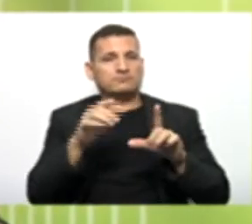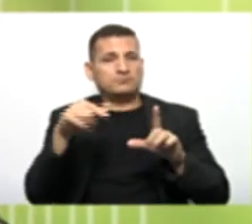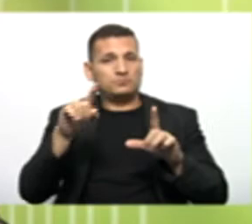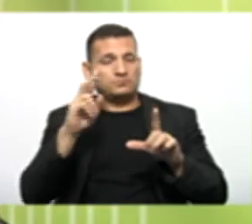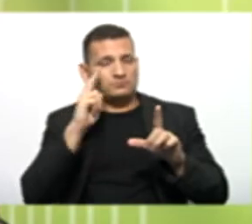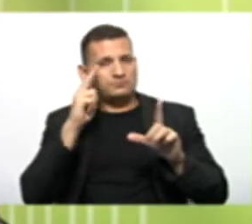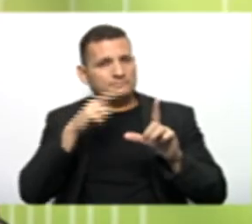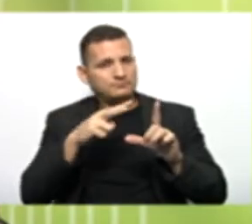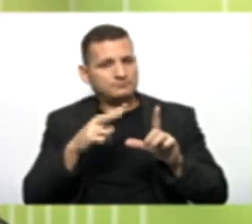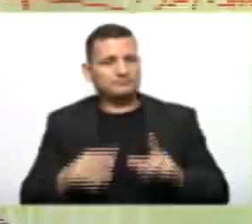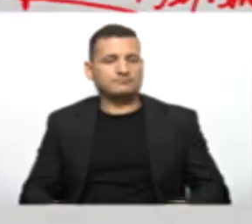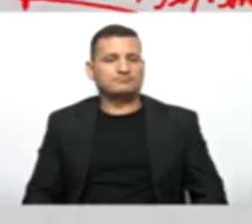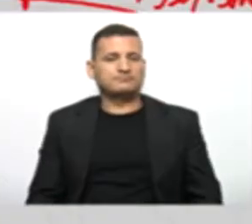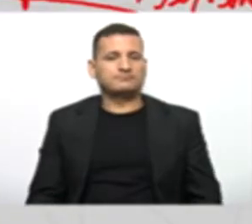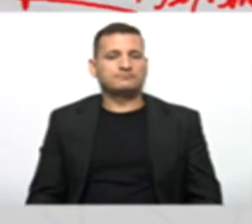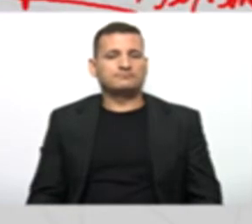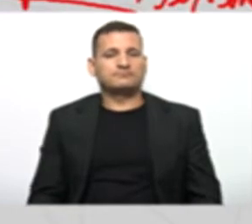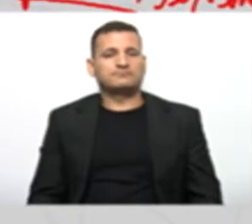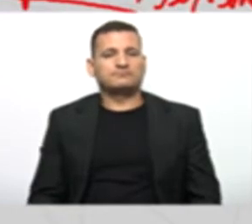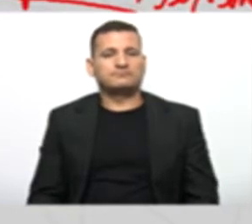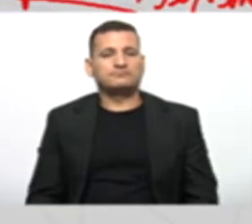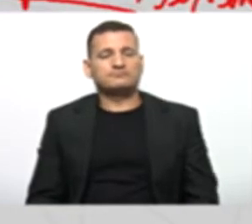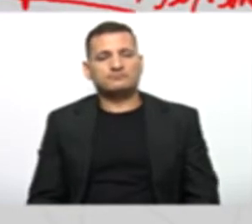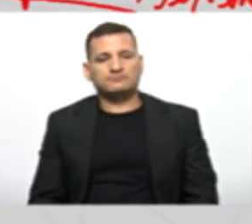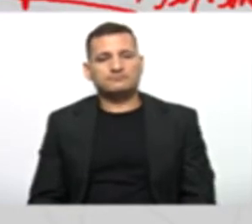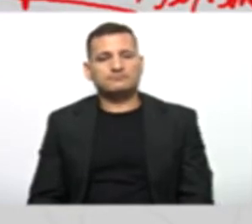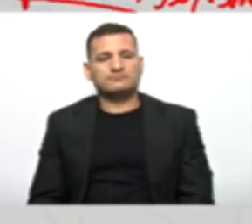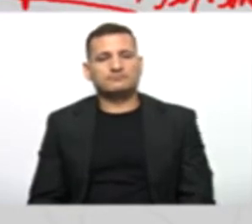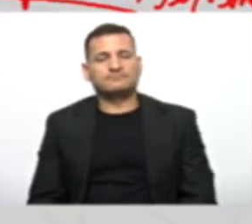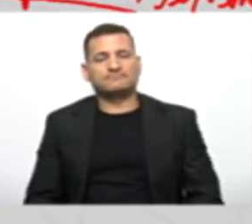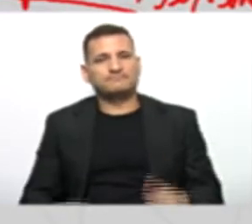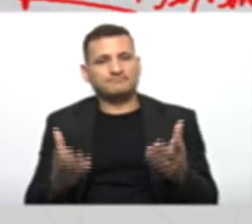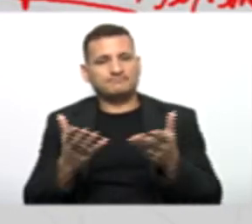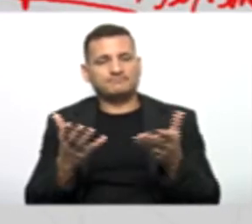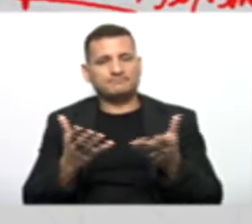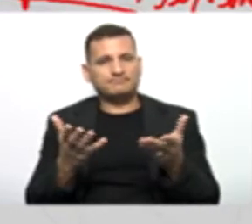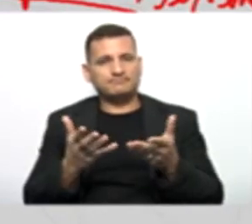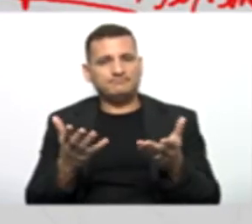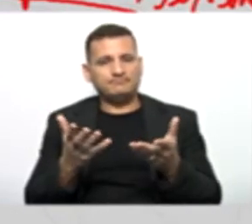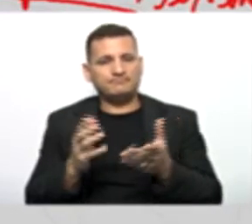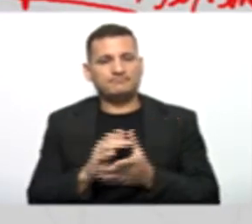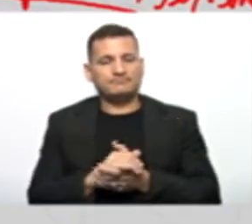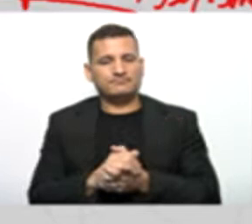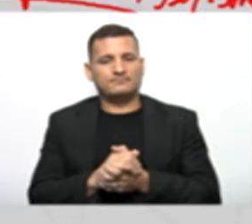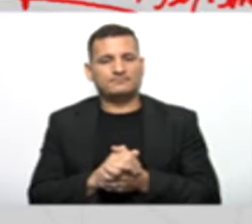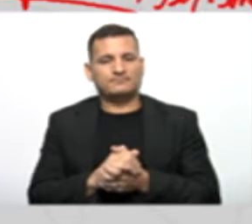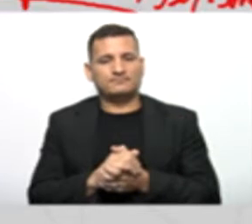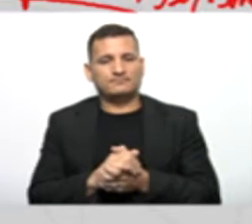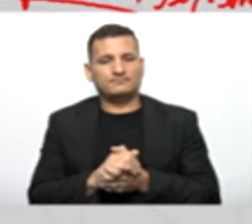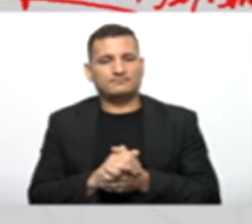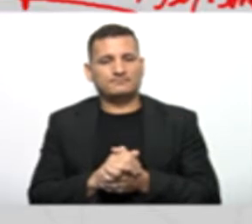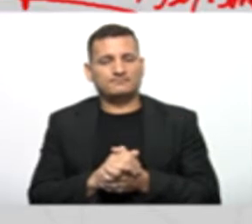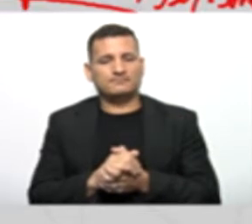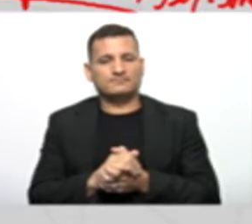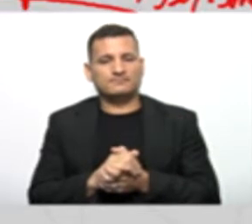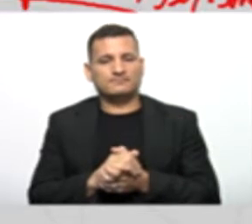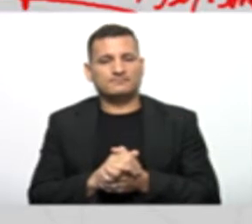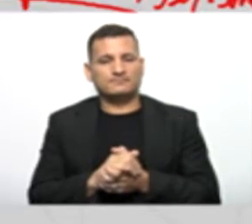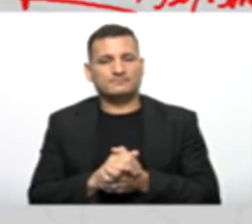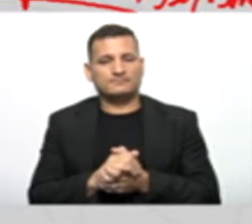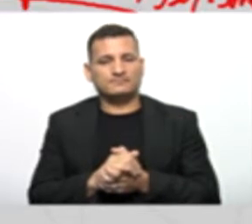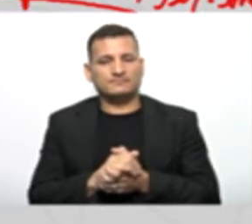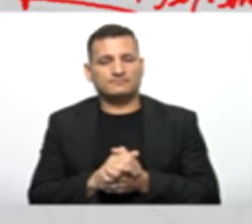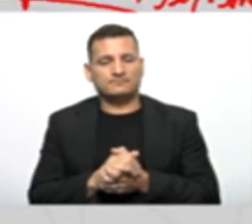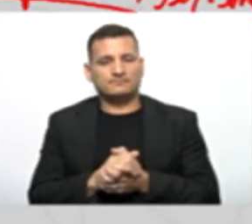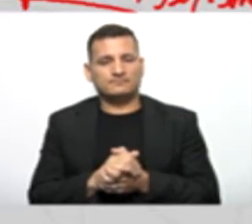depois Vamos continuar Porque ainda não acabou Agora Seguindo o mesmo Princípio Que nós utilizamos Aqui Na nossa